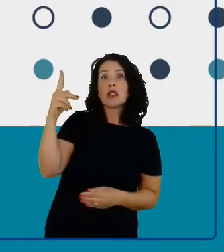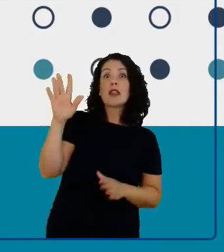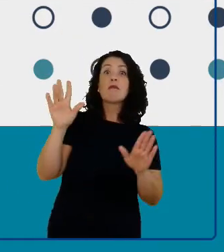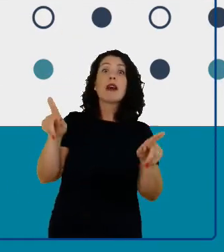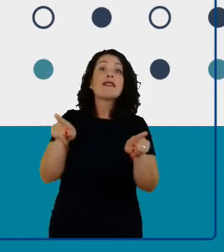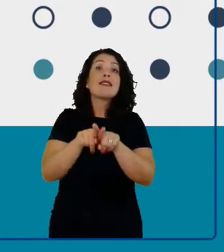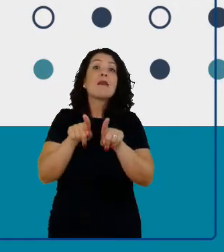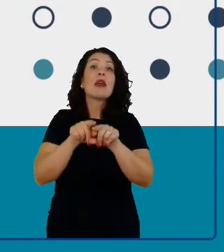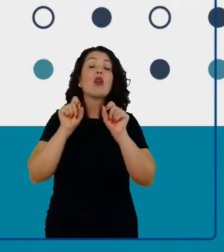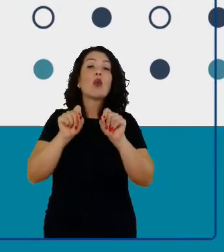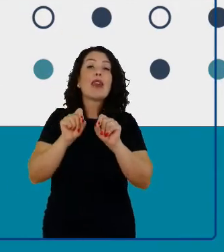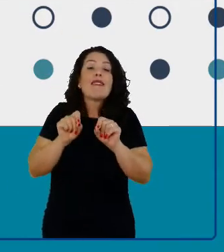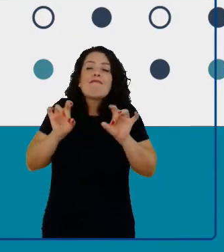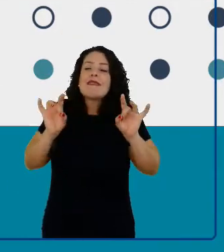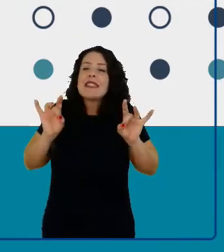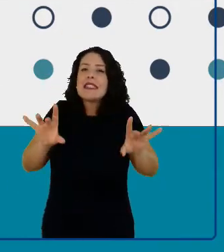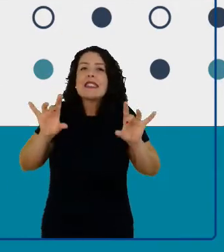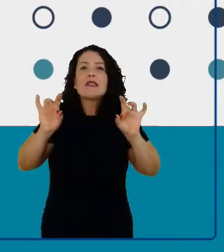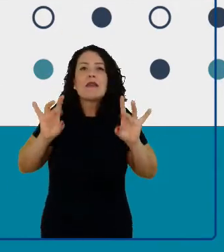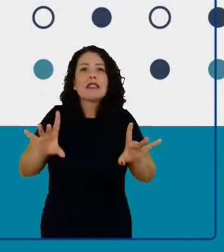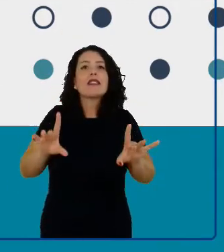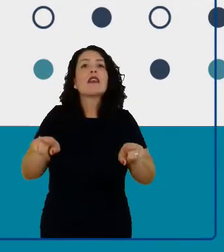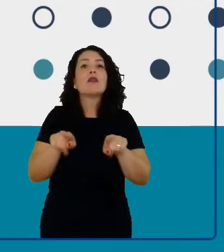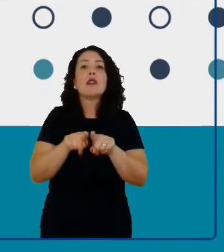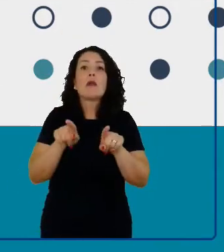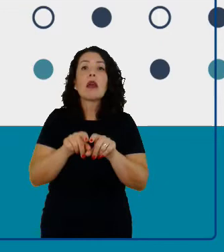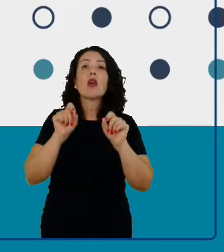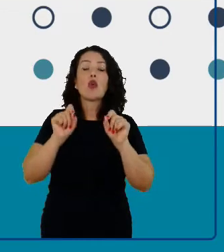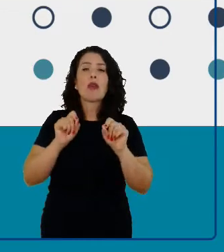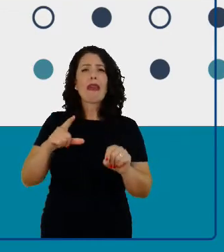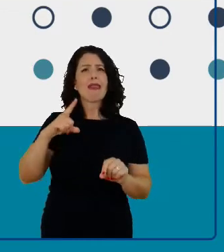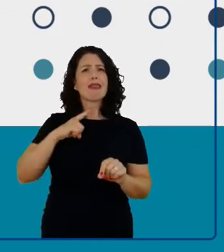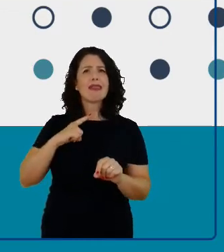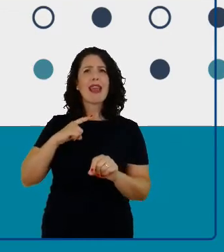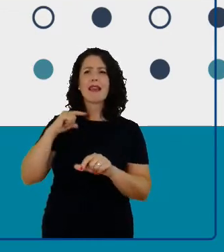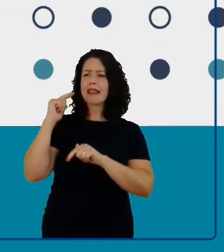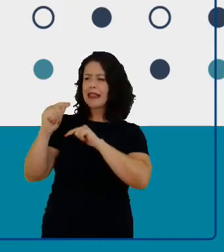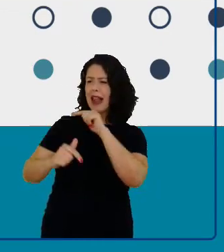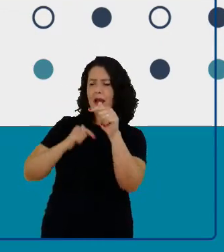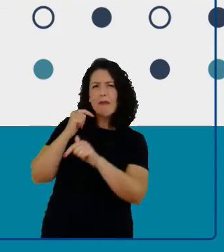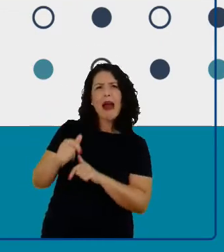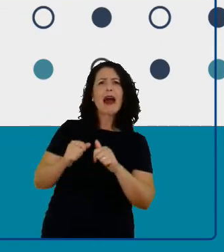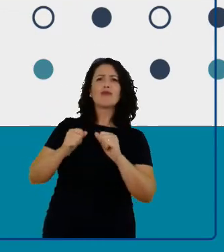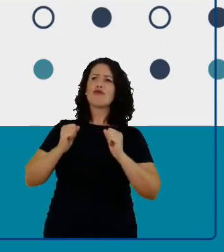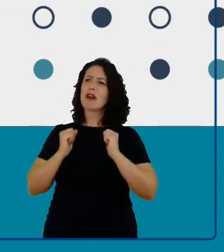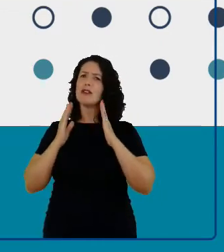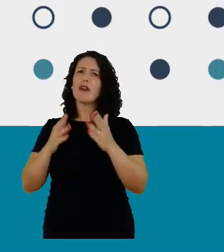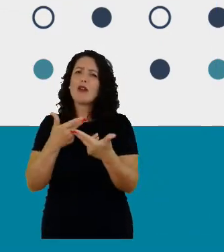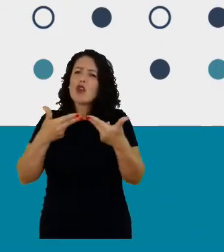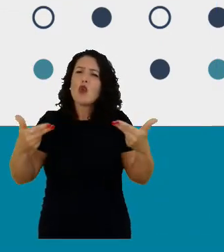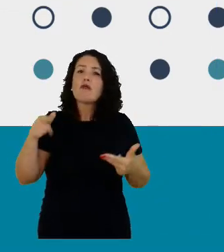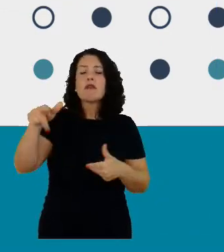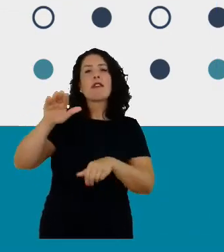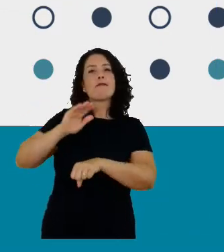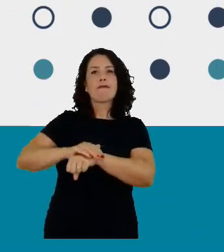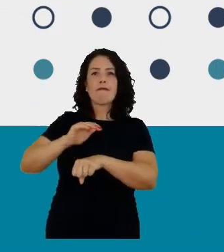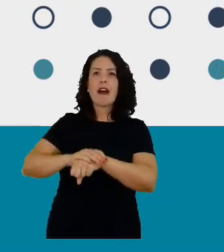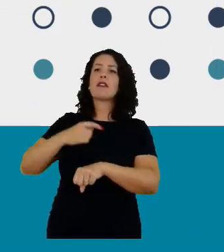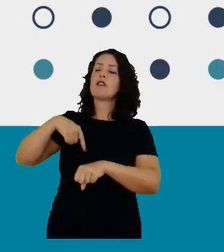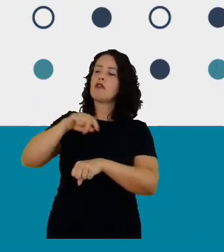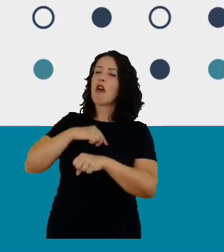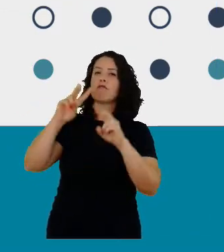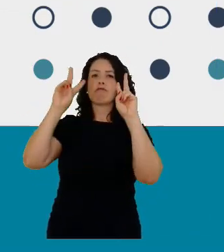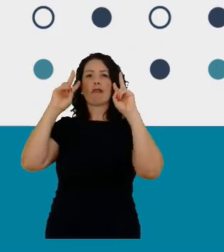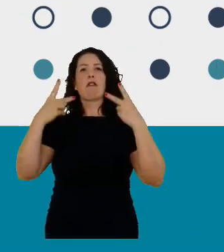ao número imenso de trabalhos e atividades que vocês fazem. Então, gostaria de registrar e